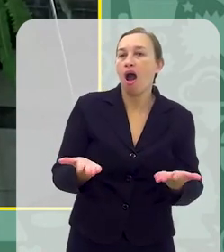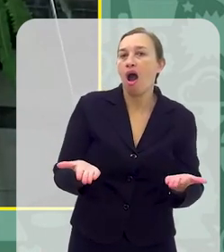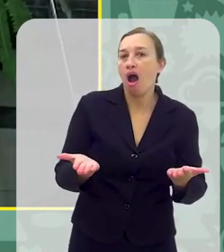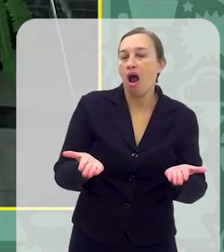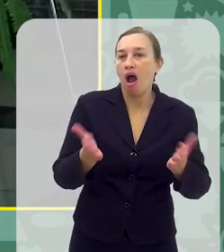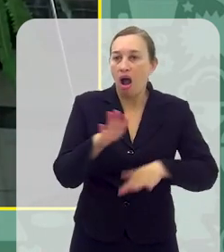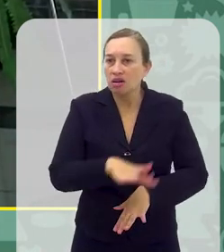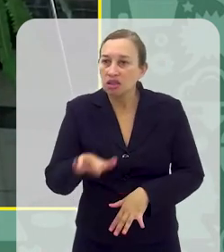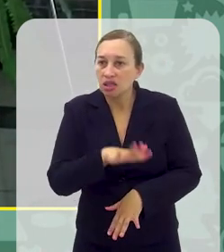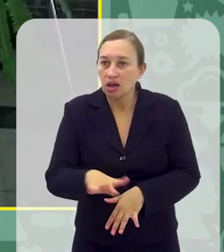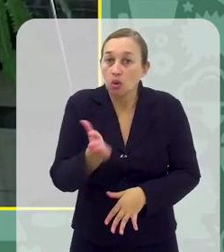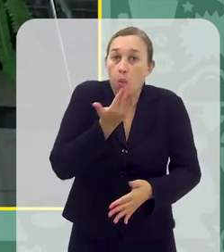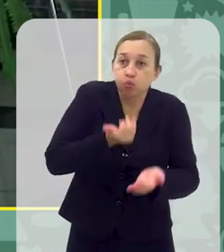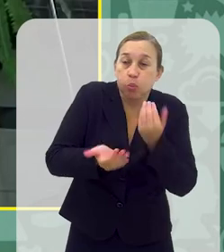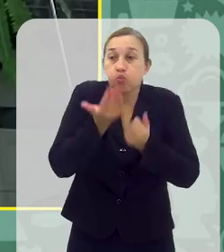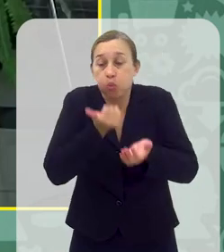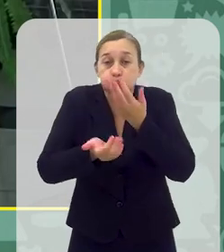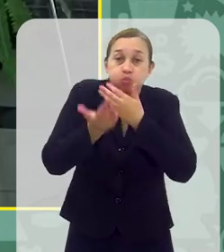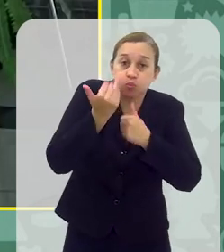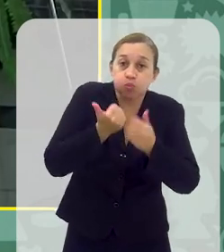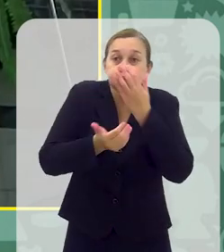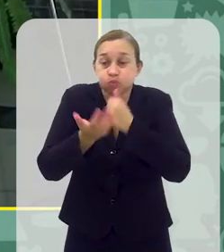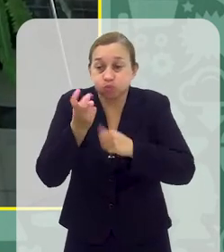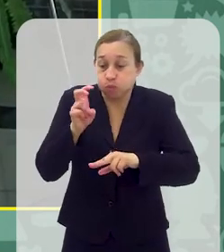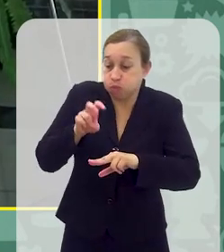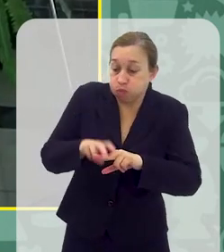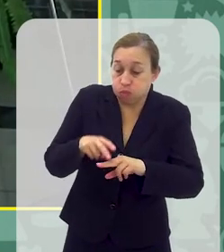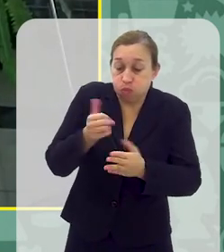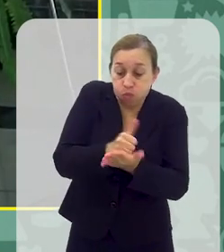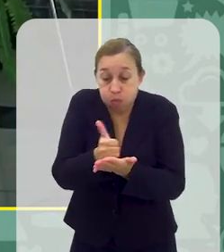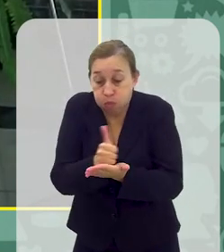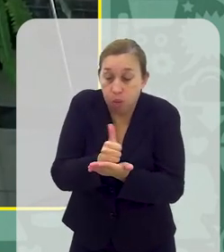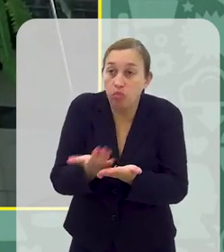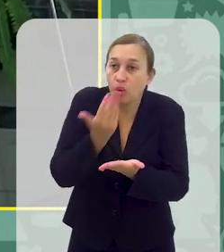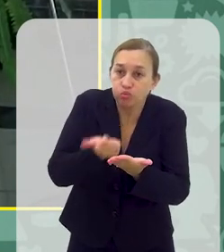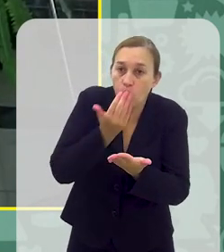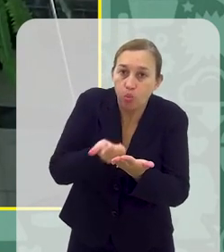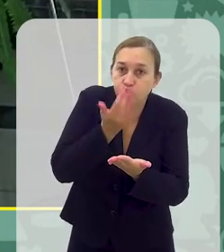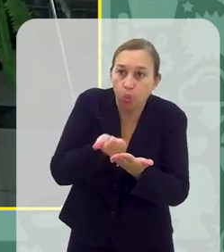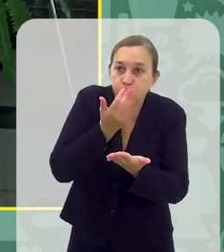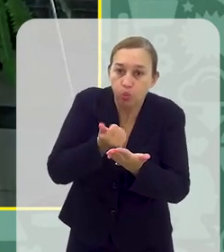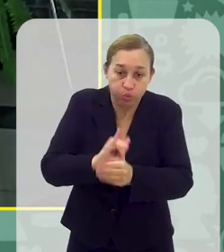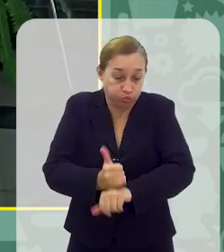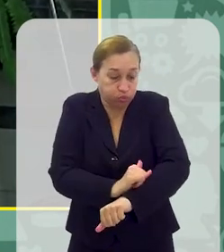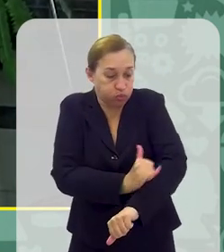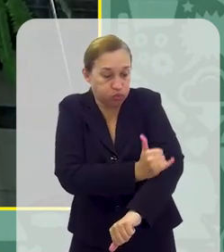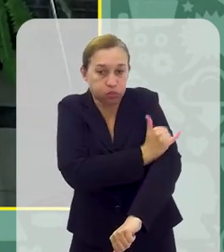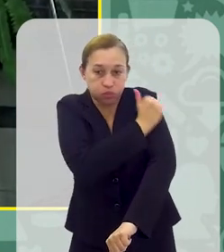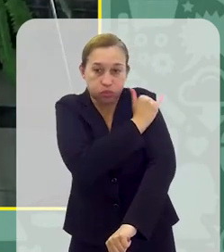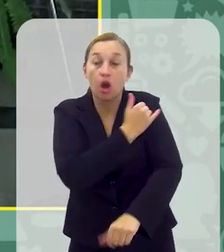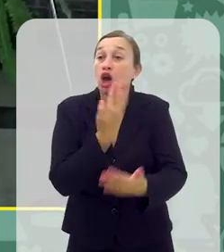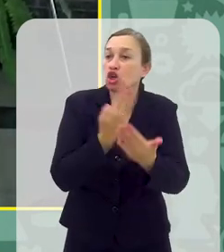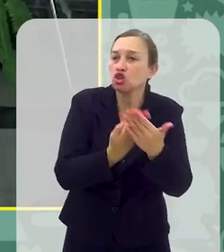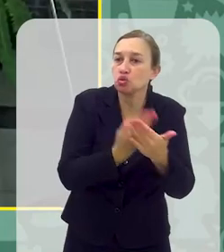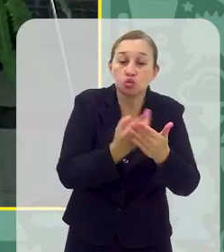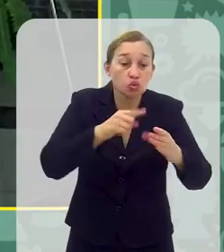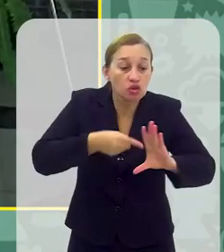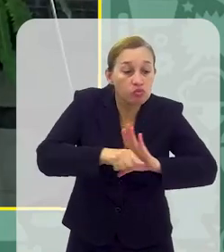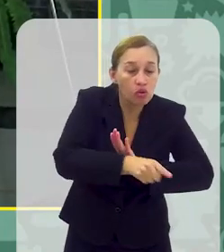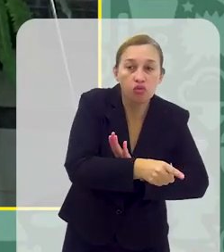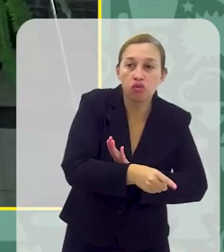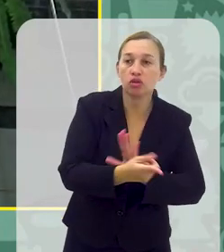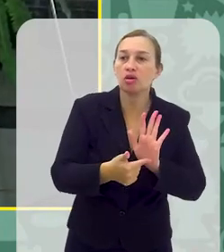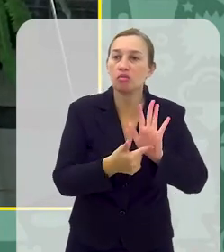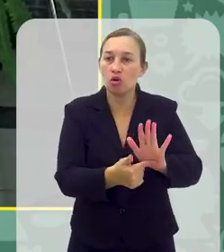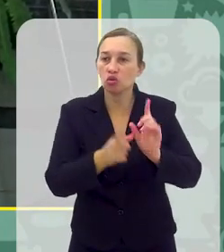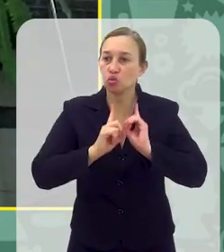criança fica menos ativa E ela fica mais tempo parada Jogando, usando celular Tem estudos associando a